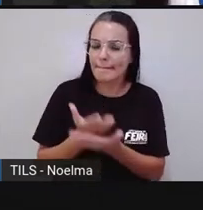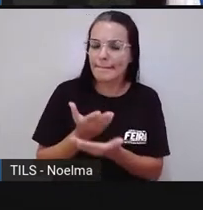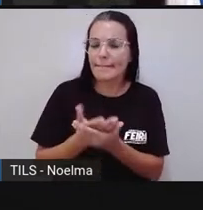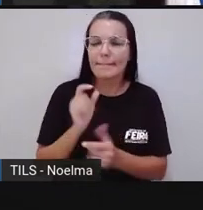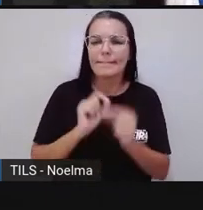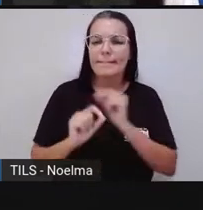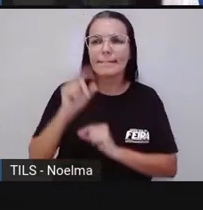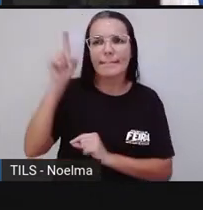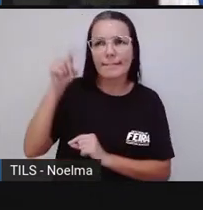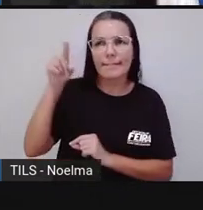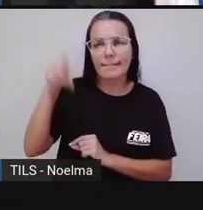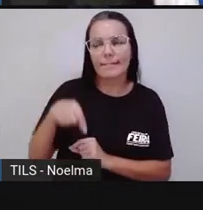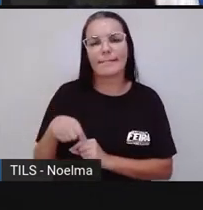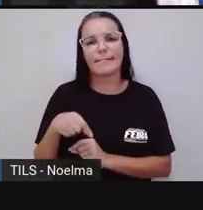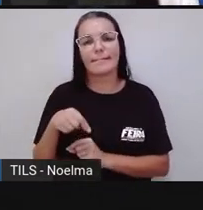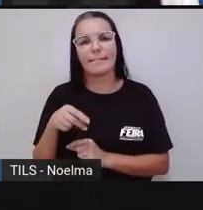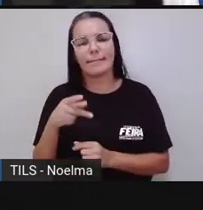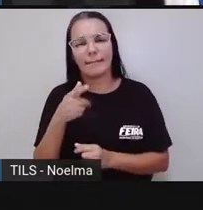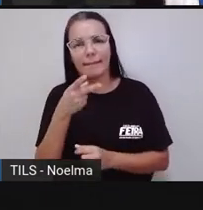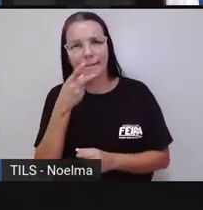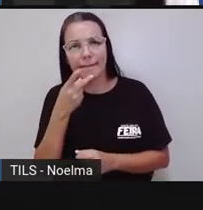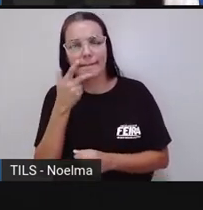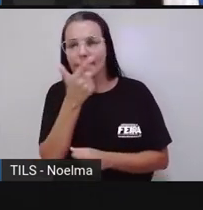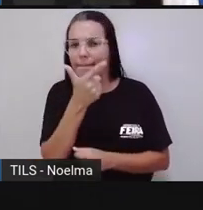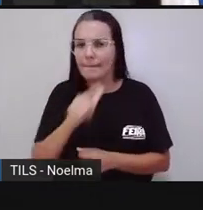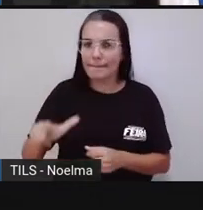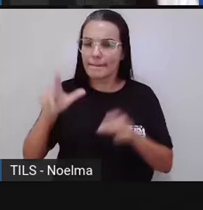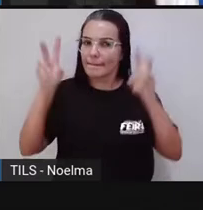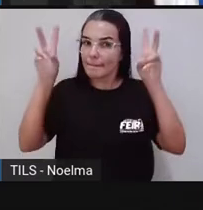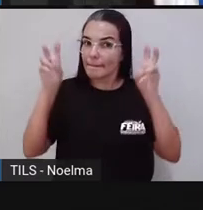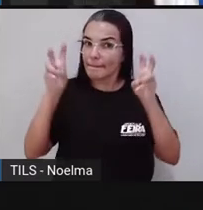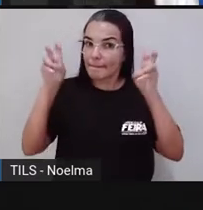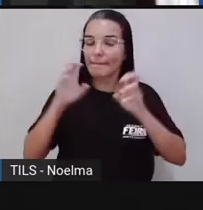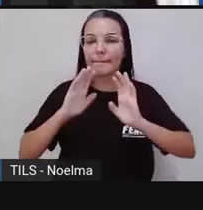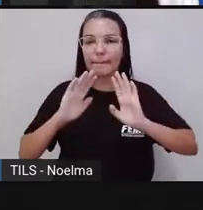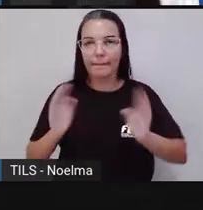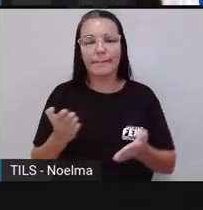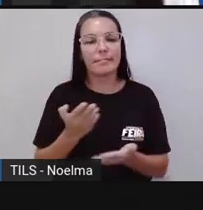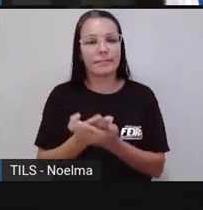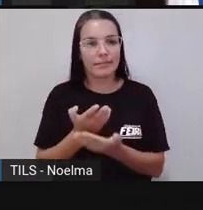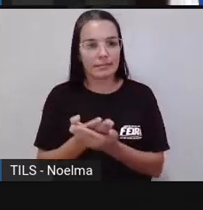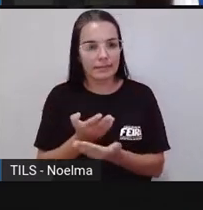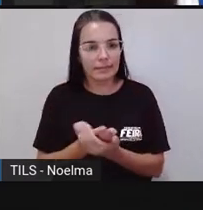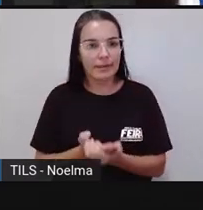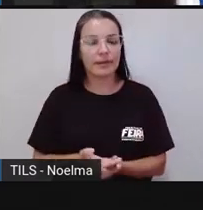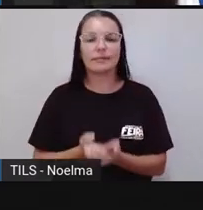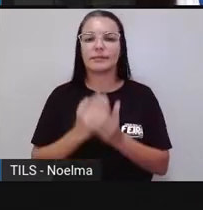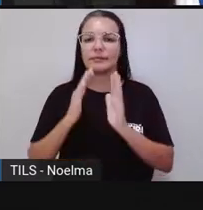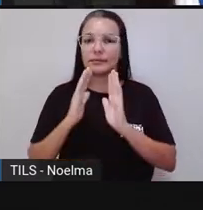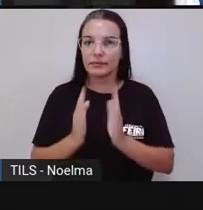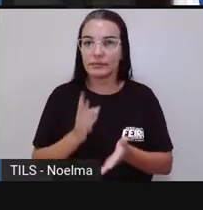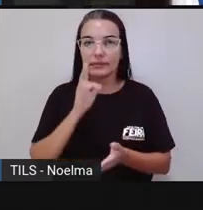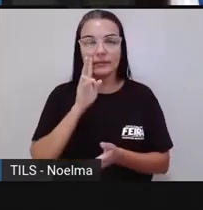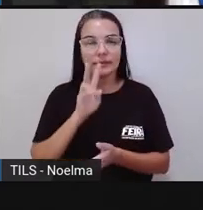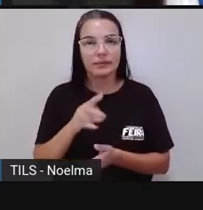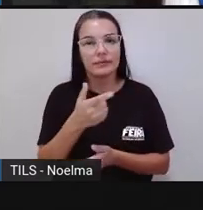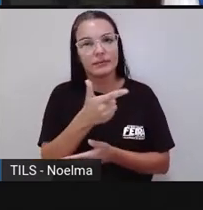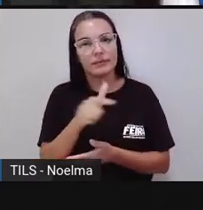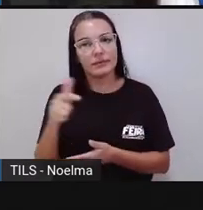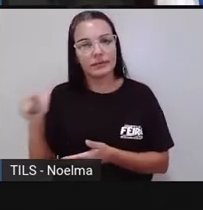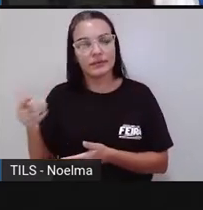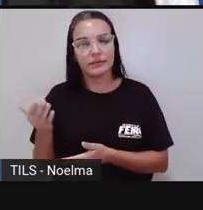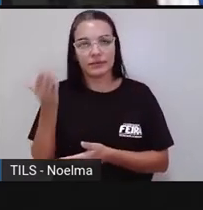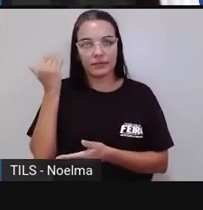acentuação, fazendo a revisão de conteúdos que nós já estudamos, que nós já observamos em videoaula